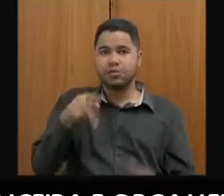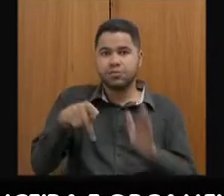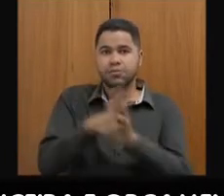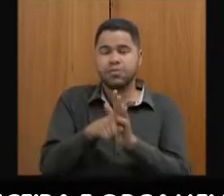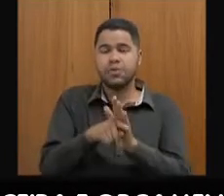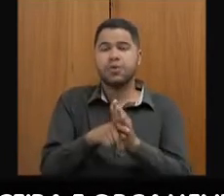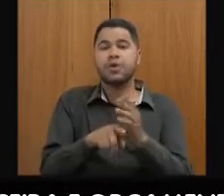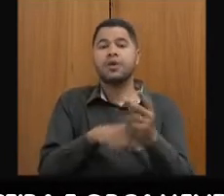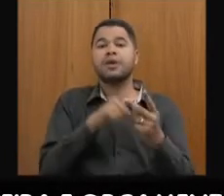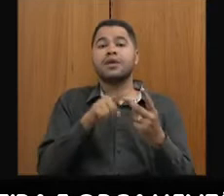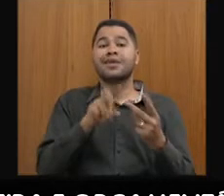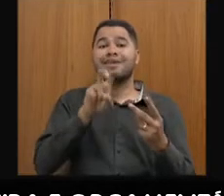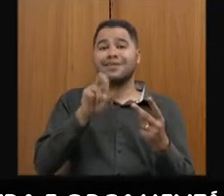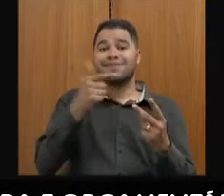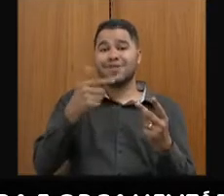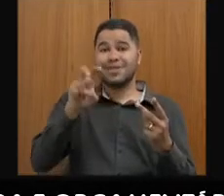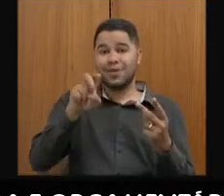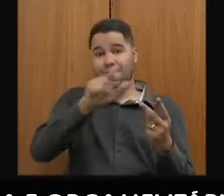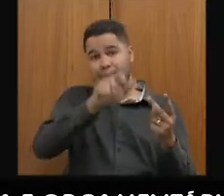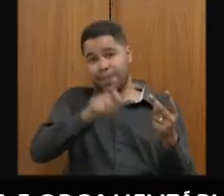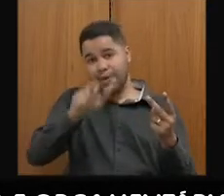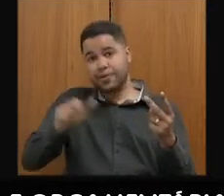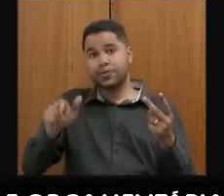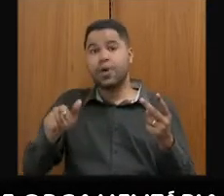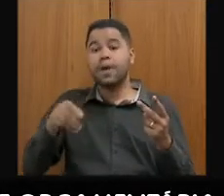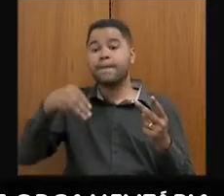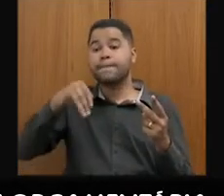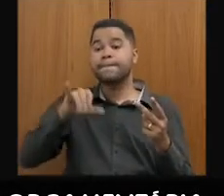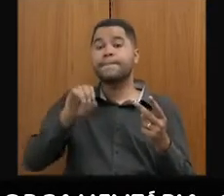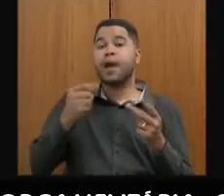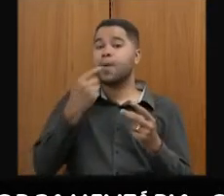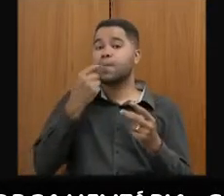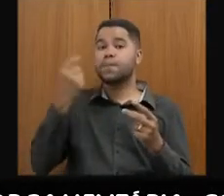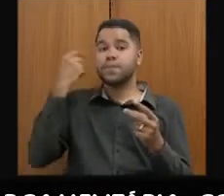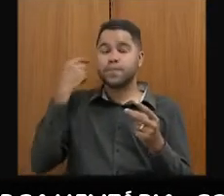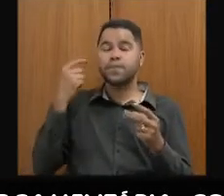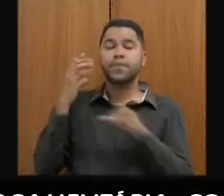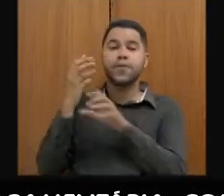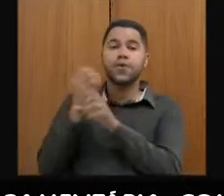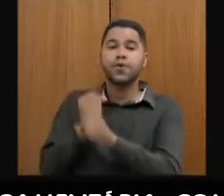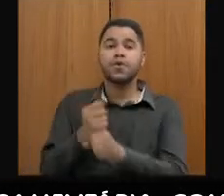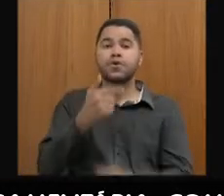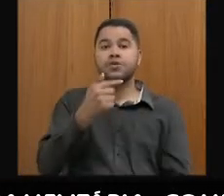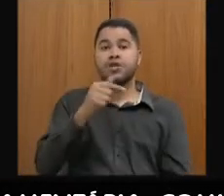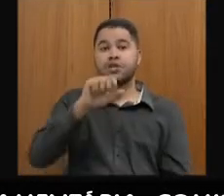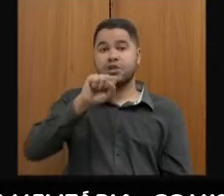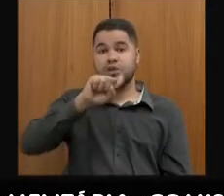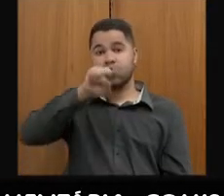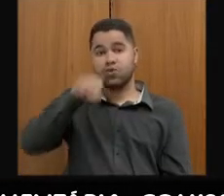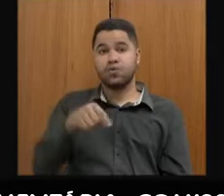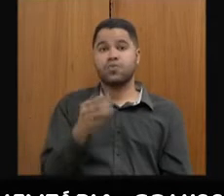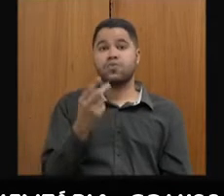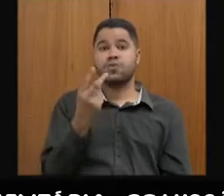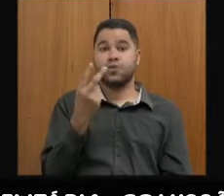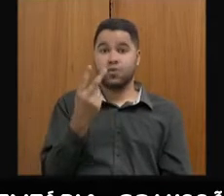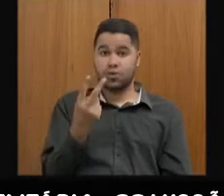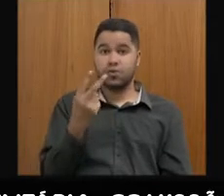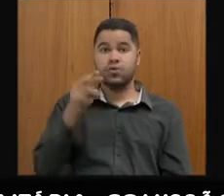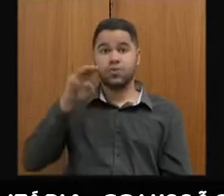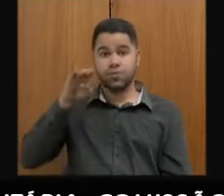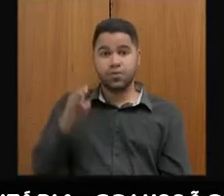525 participantes, em maio fechou agora com um patrimônio de 78,2 milhões de reais, com 1